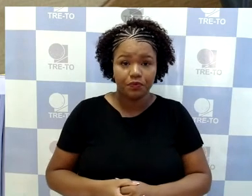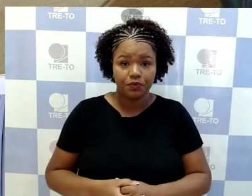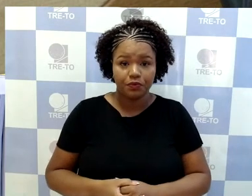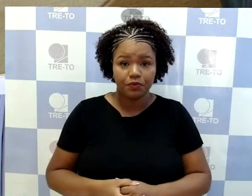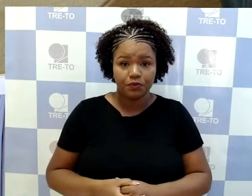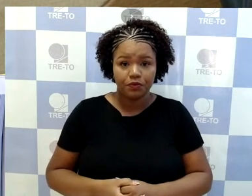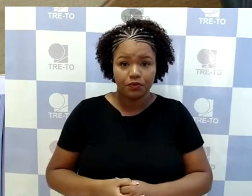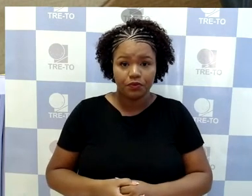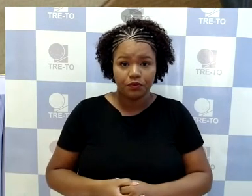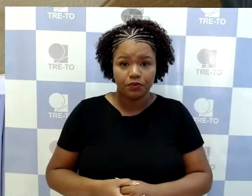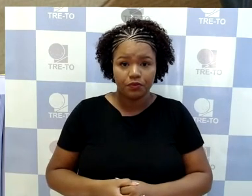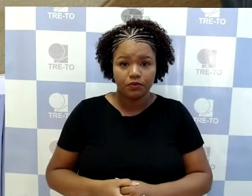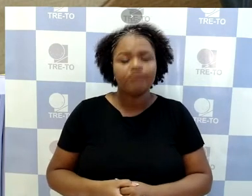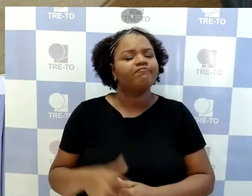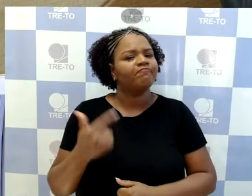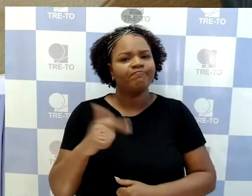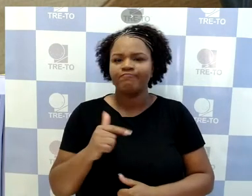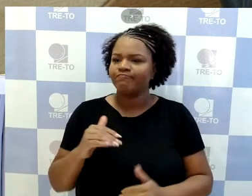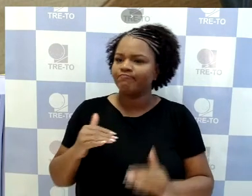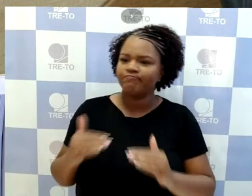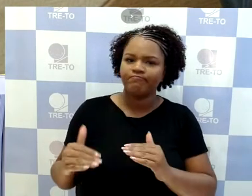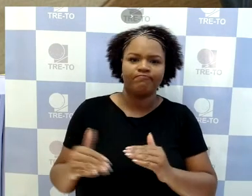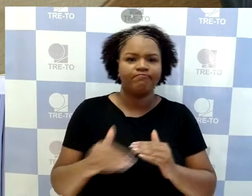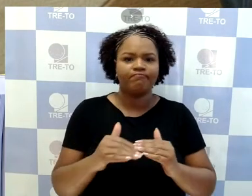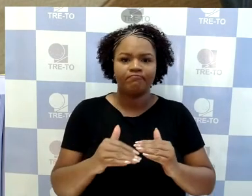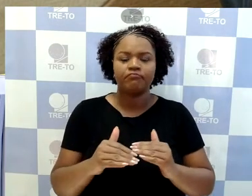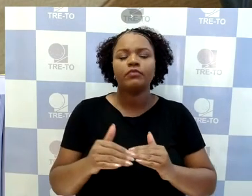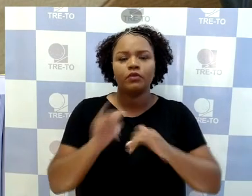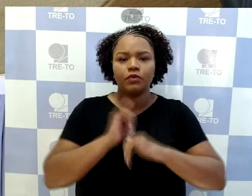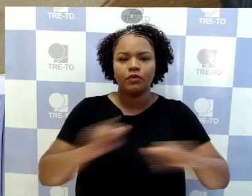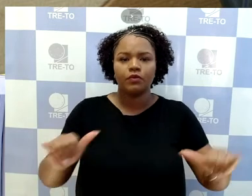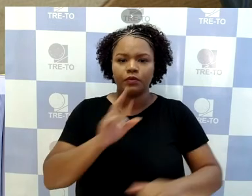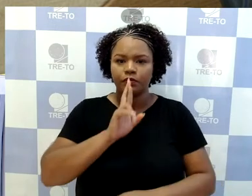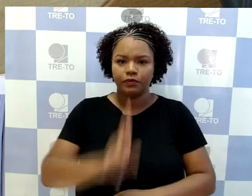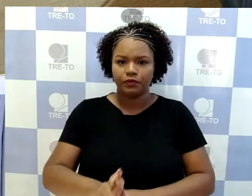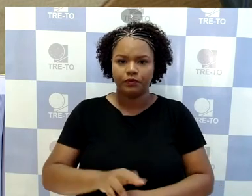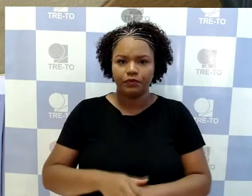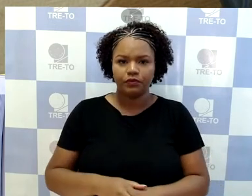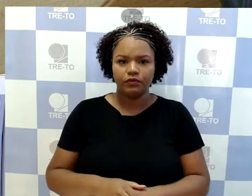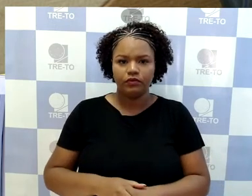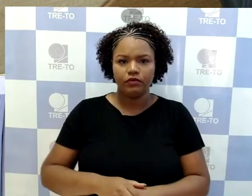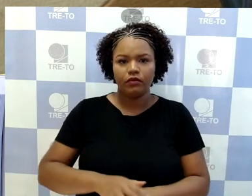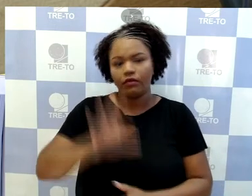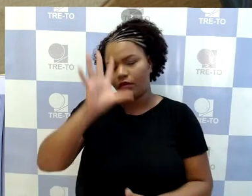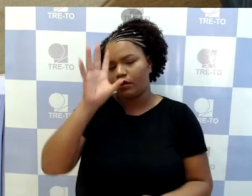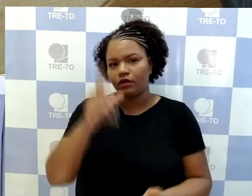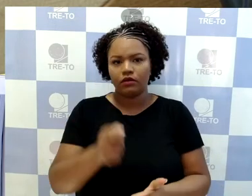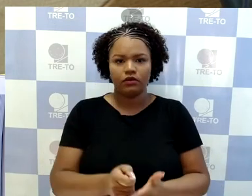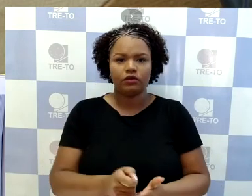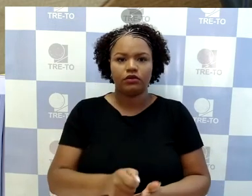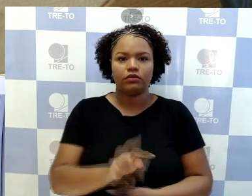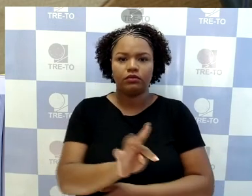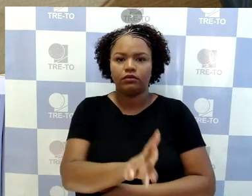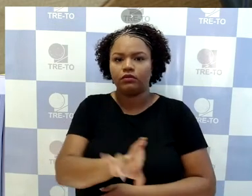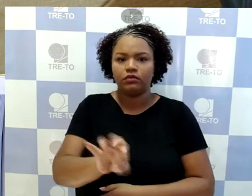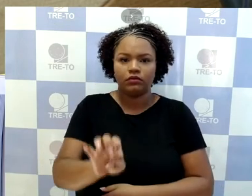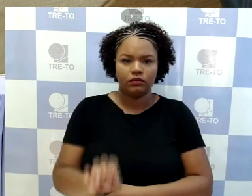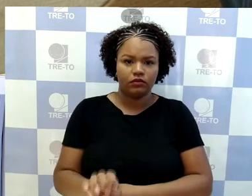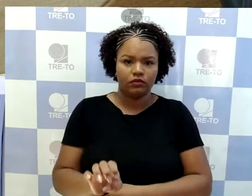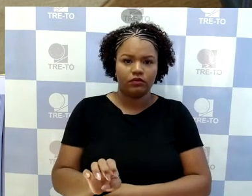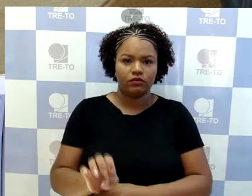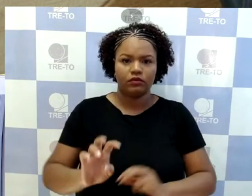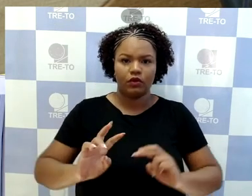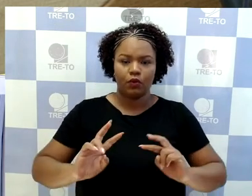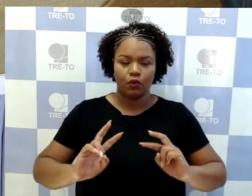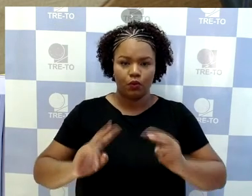Não havendo, então, vou proclamar o resultado. Decide o Tribunal Regional Eleitoral, doutor Cantins, conhecer